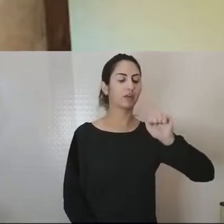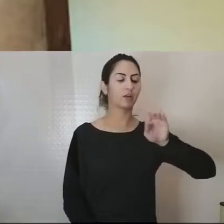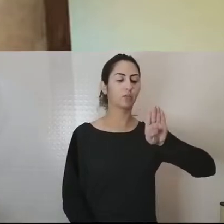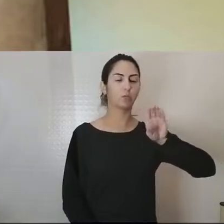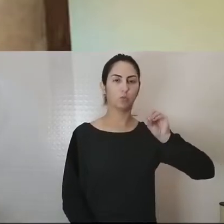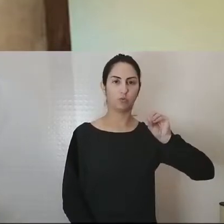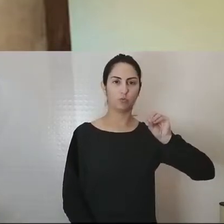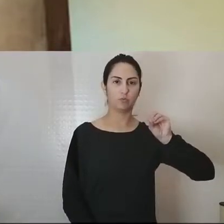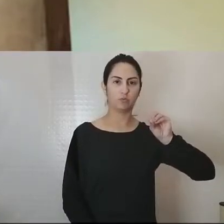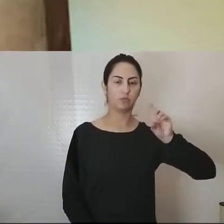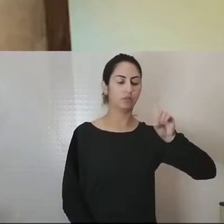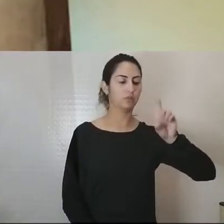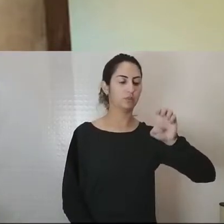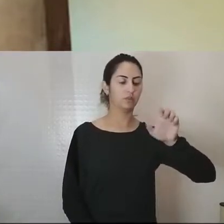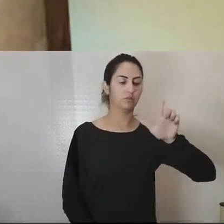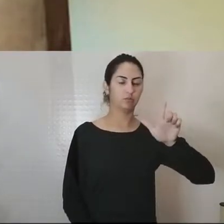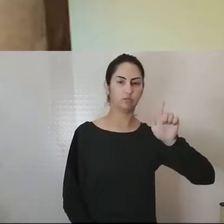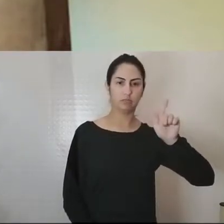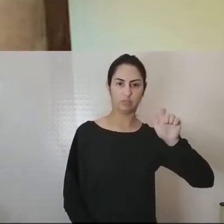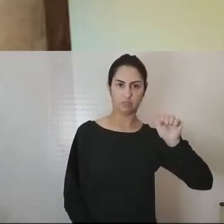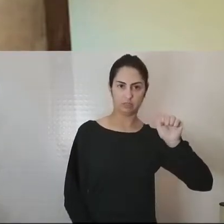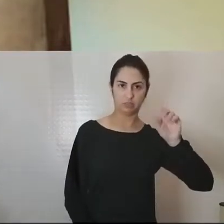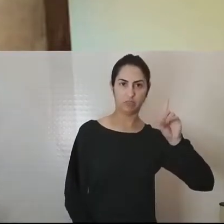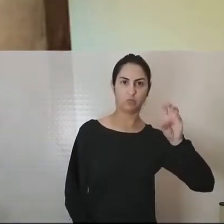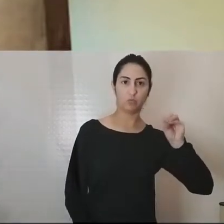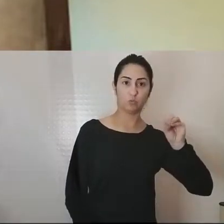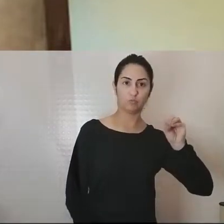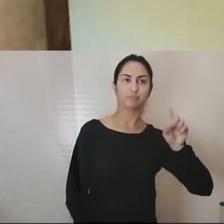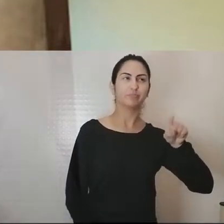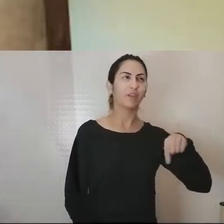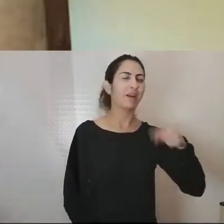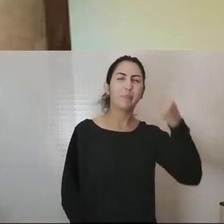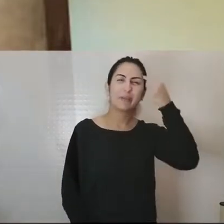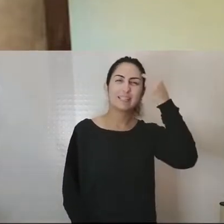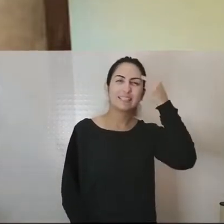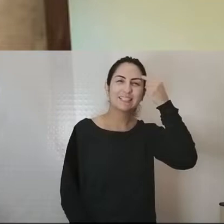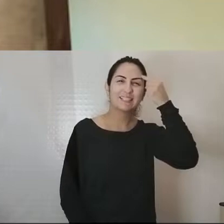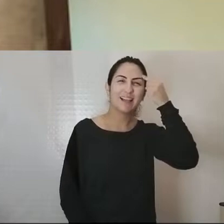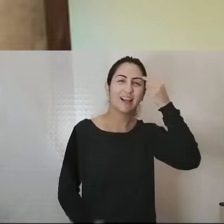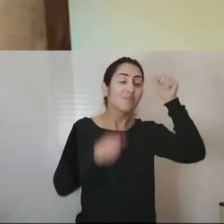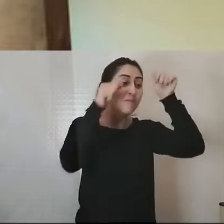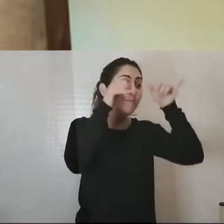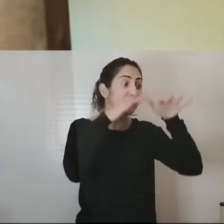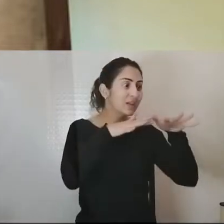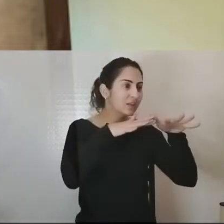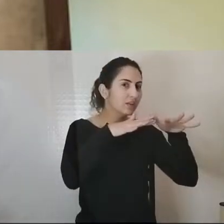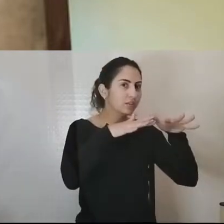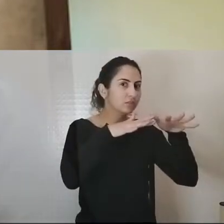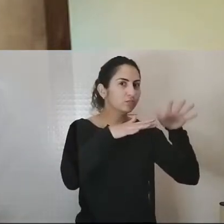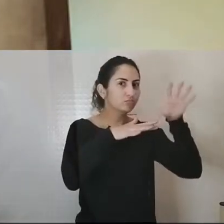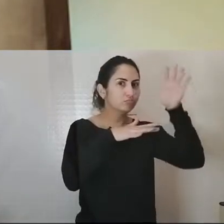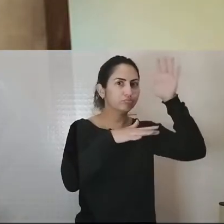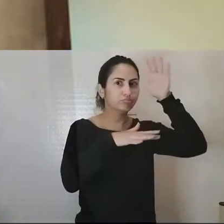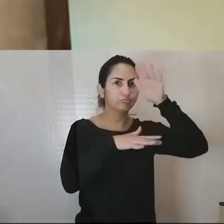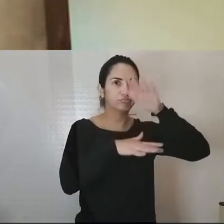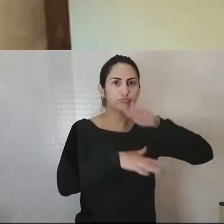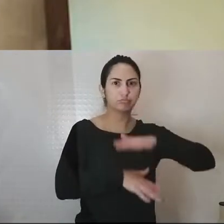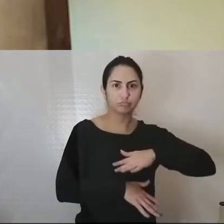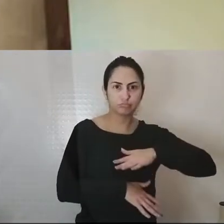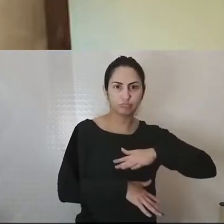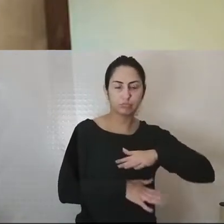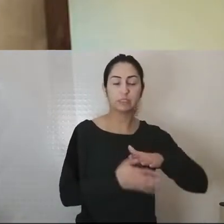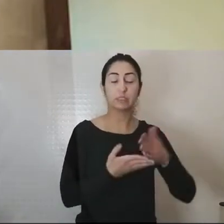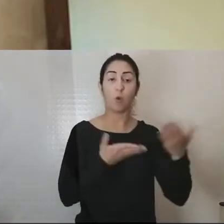o que deveria ser uma bênção se transformou em maldição. Cabo